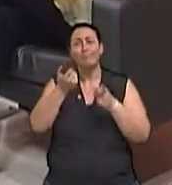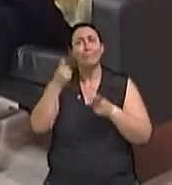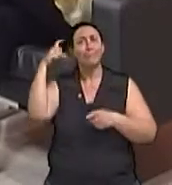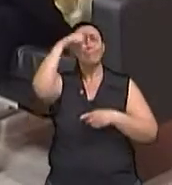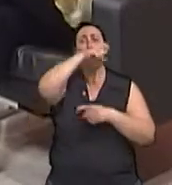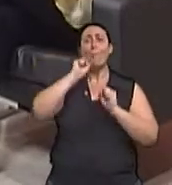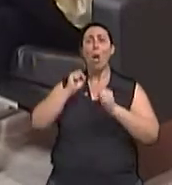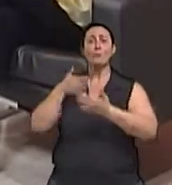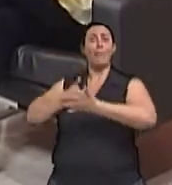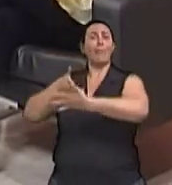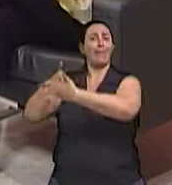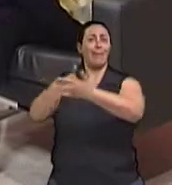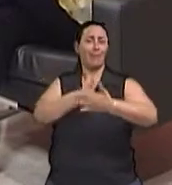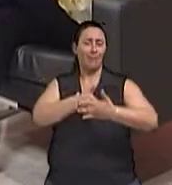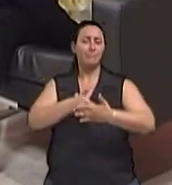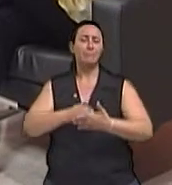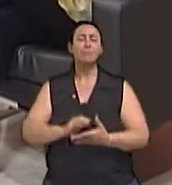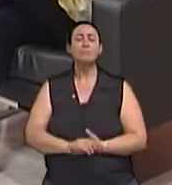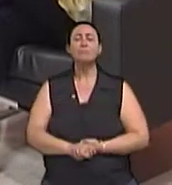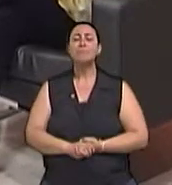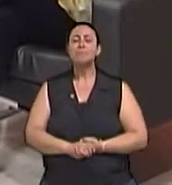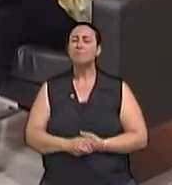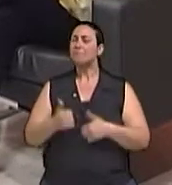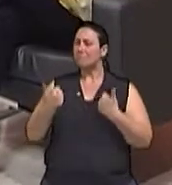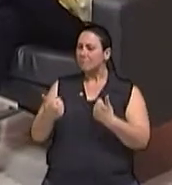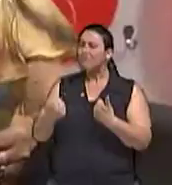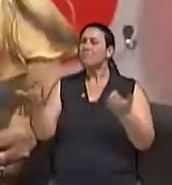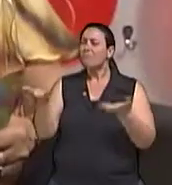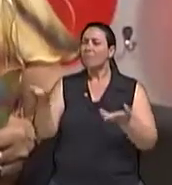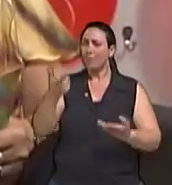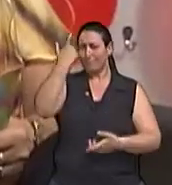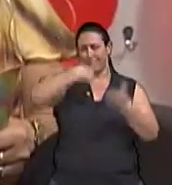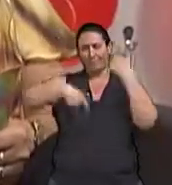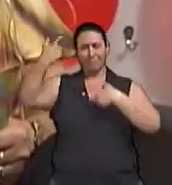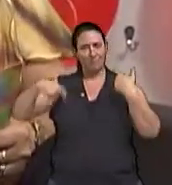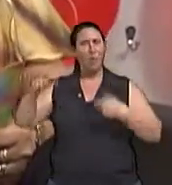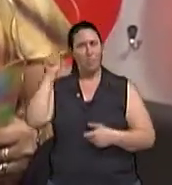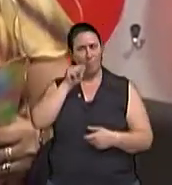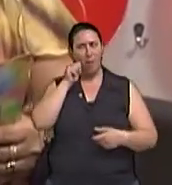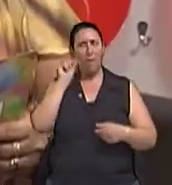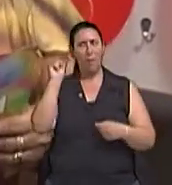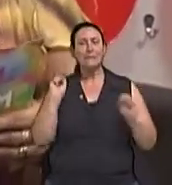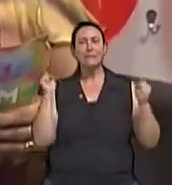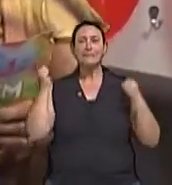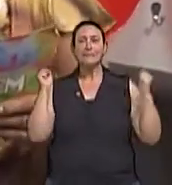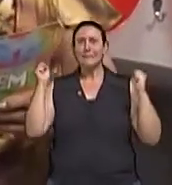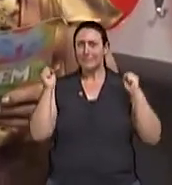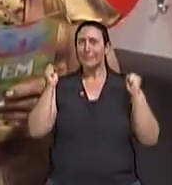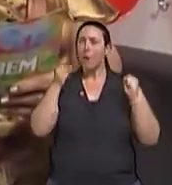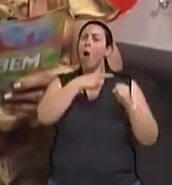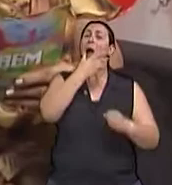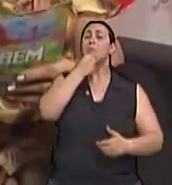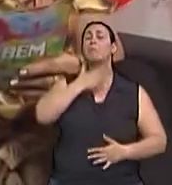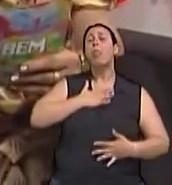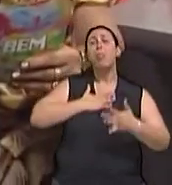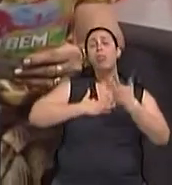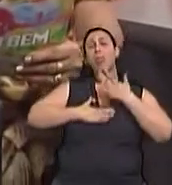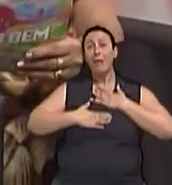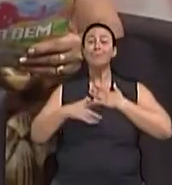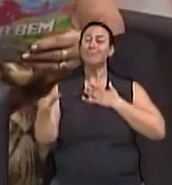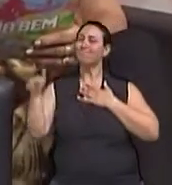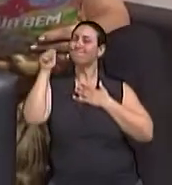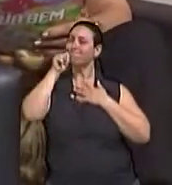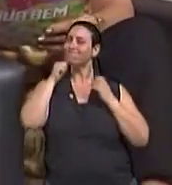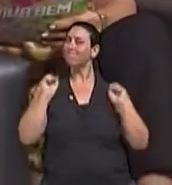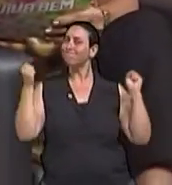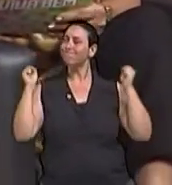porque nós mulheres, me parece, não sei se eu estou falando correto, somos um pouquinho mais ansiosas que os homens. A ansiedade